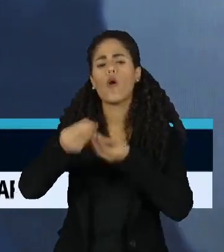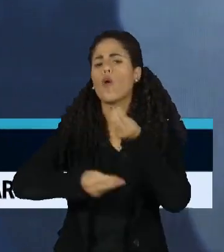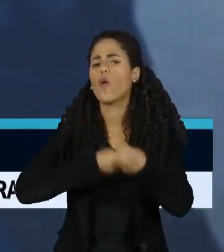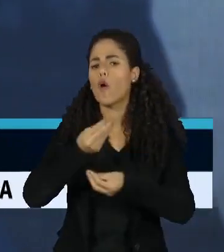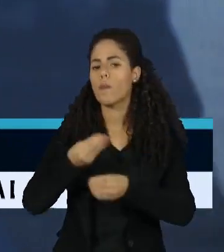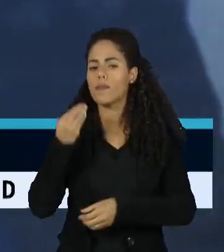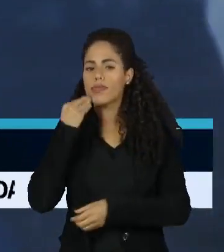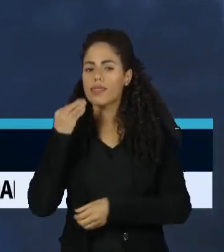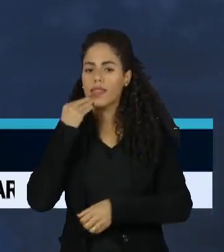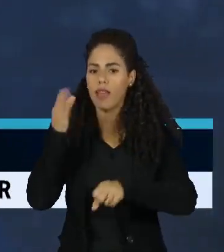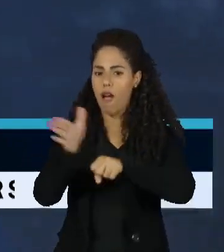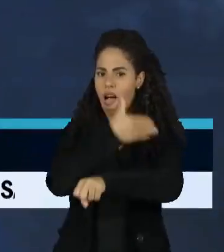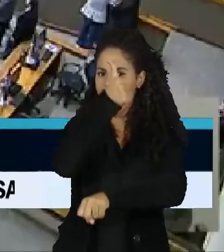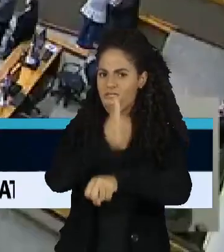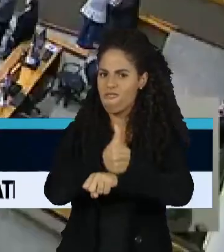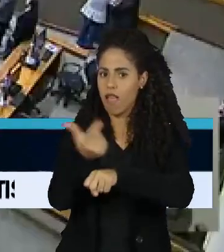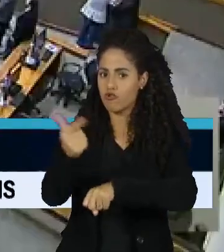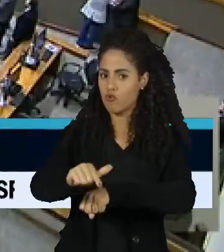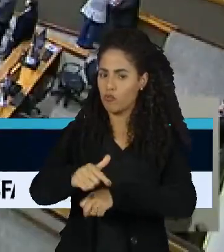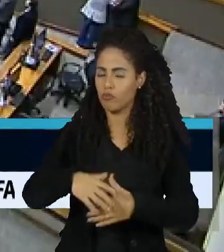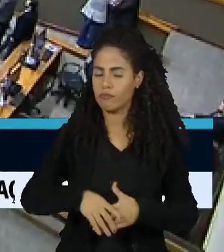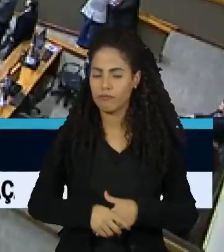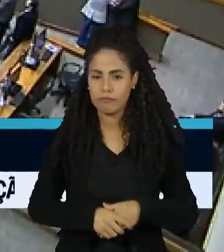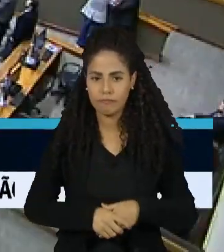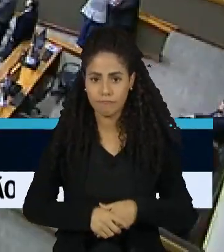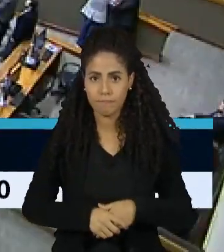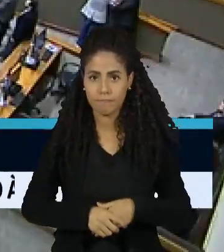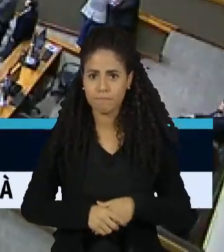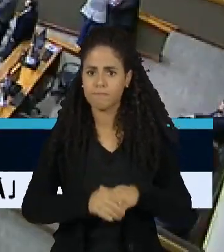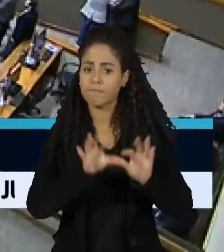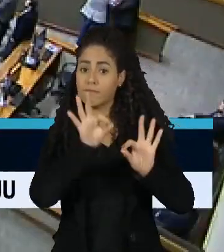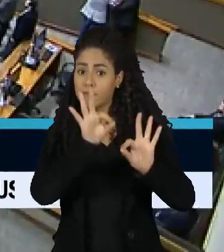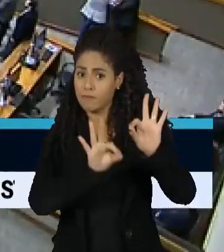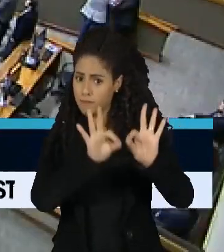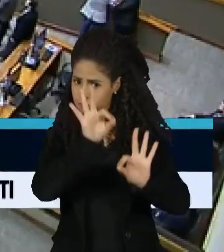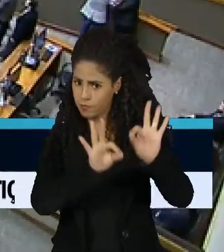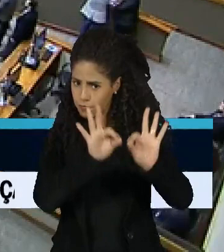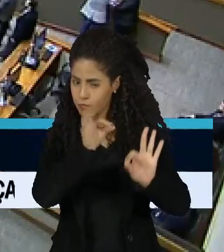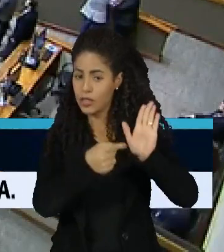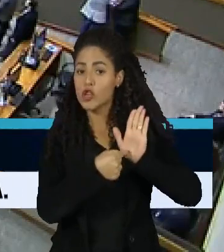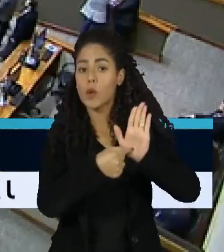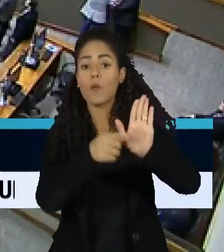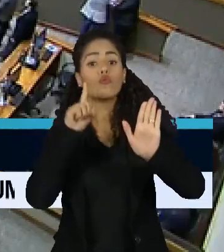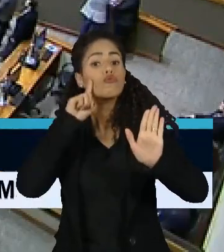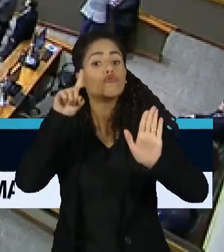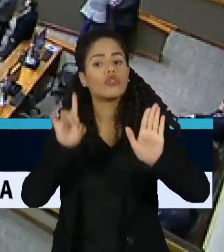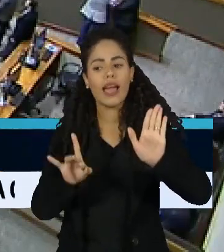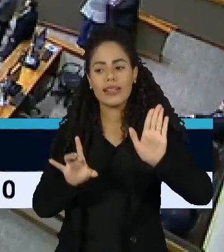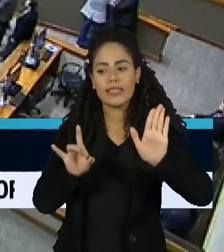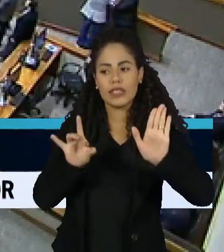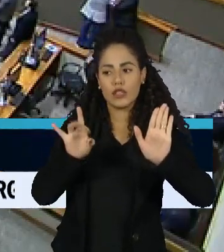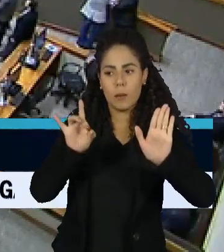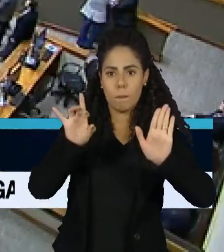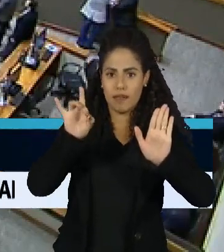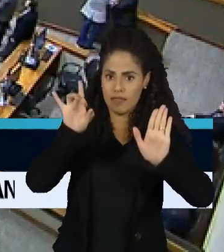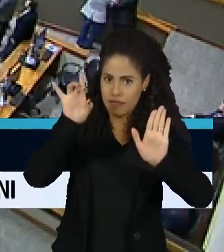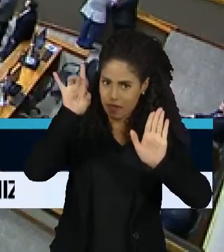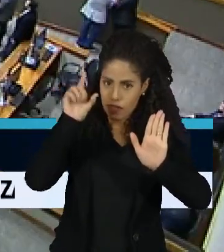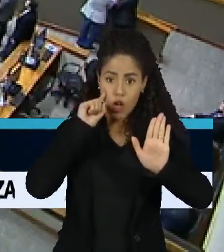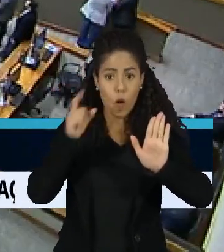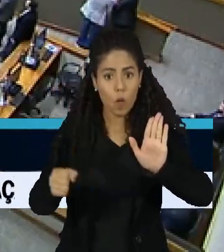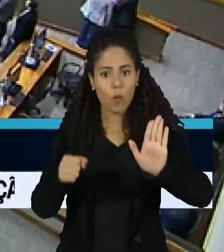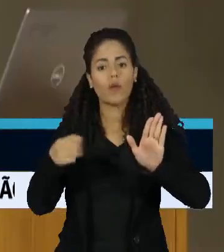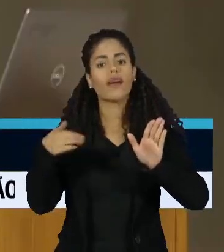tentativa de golpe de Estado. O projeto de lei que institui a data passou pelo crivo de três comissões da